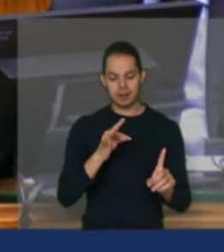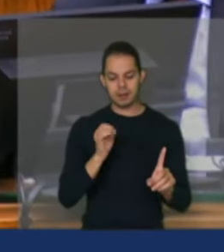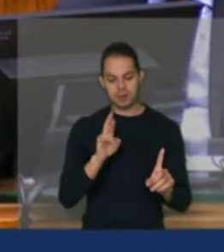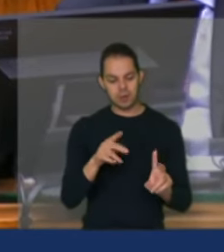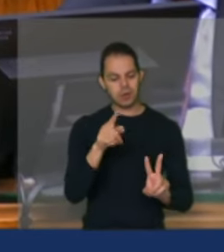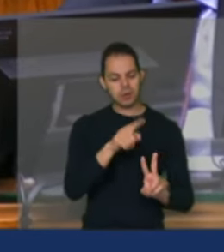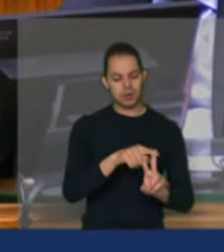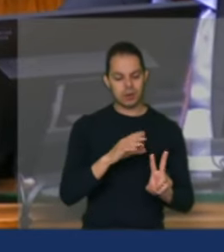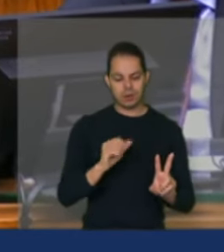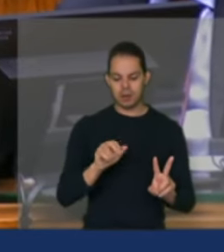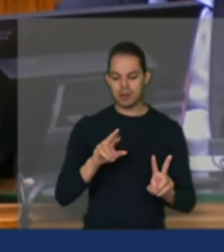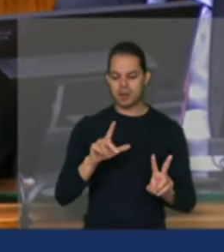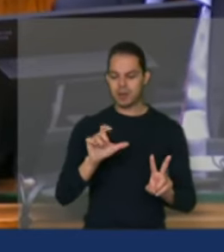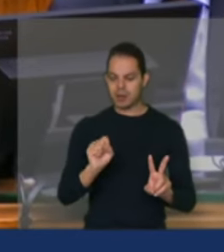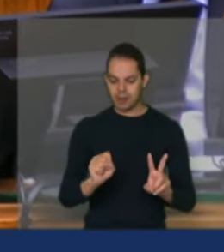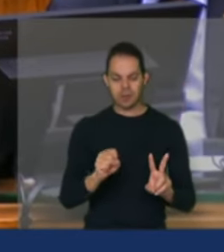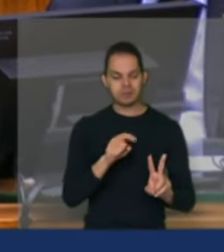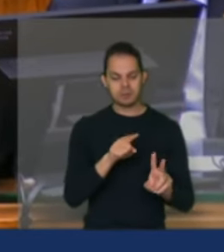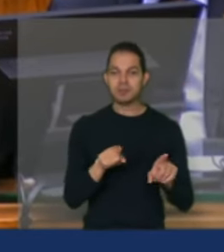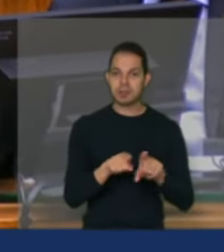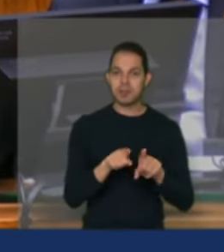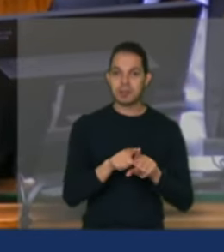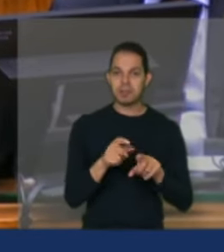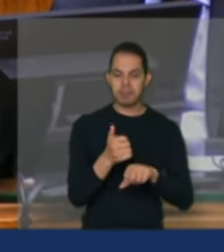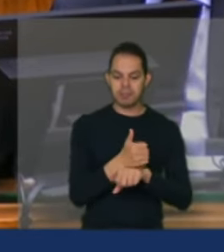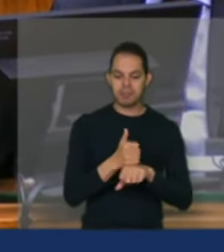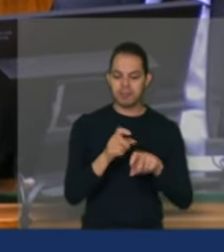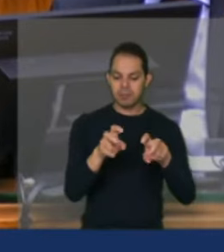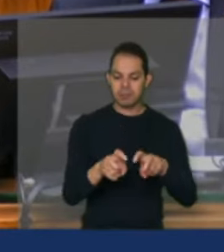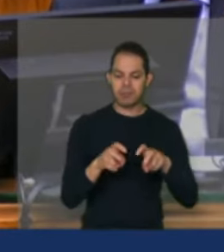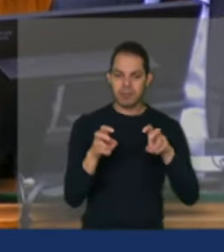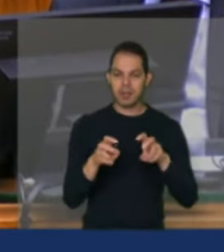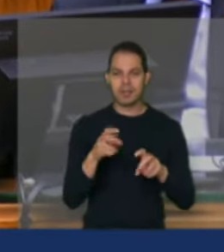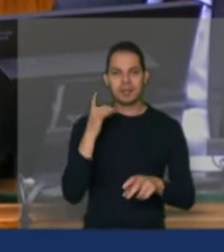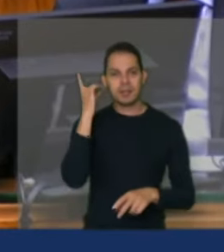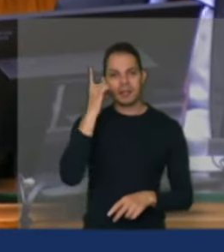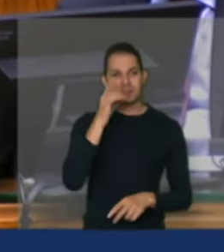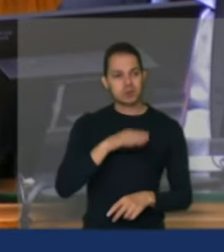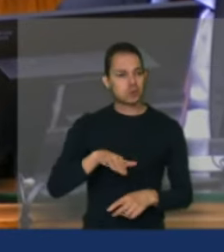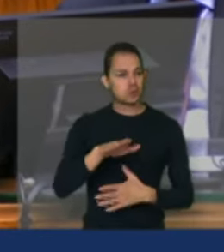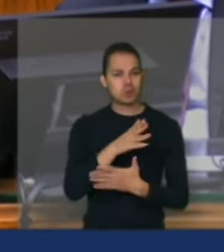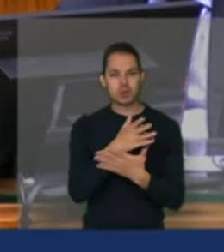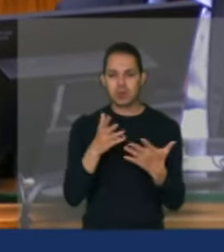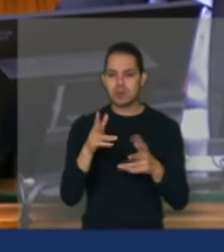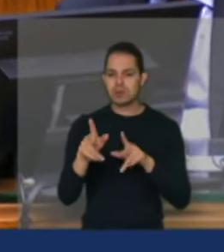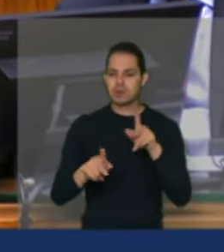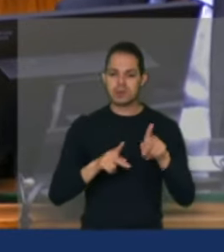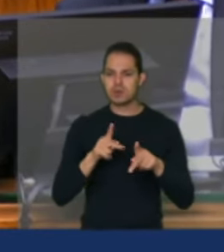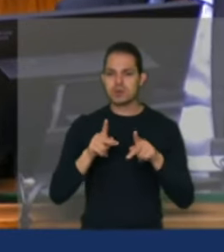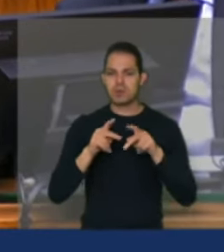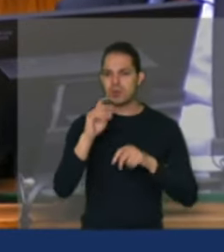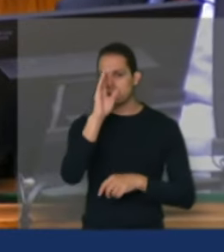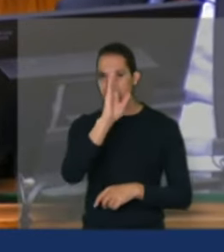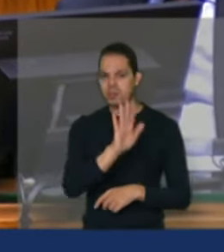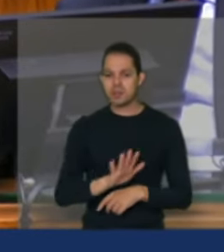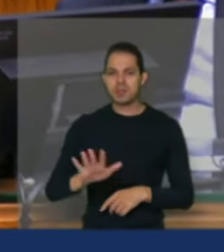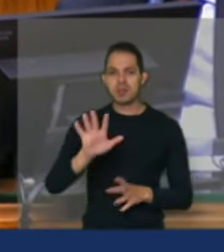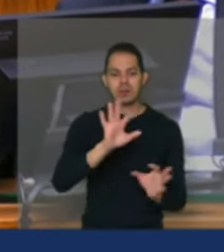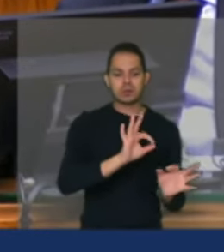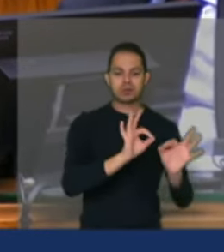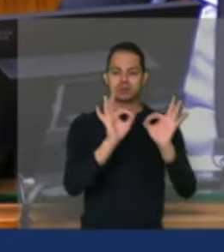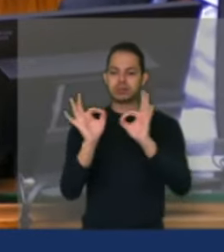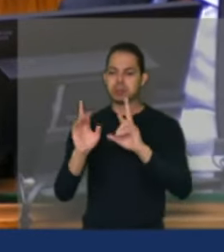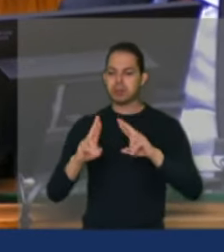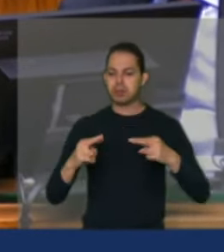também é um agricultor familiar nobres deputados e deputadas e o povo que o Brasil afora está assistindo nessa sessão especial